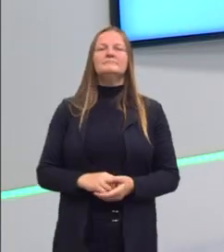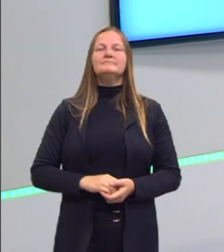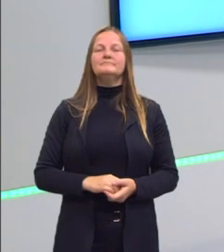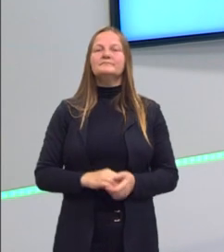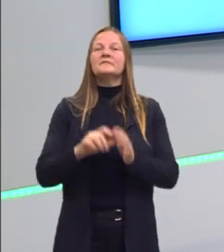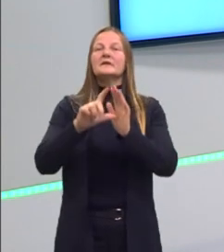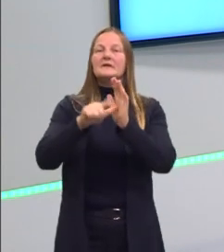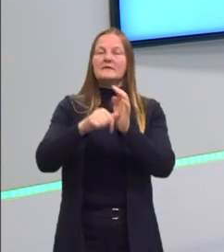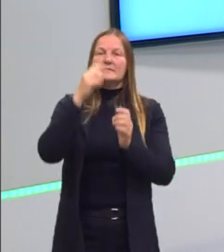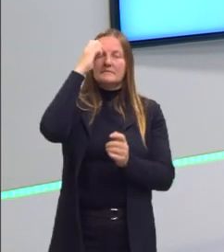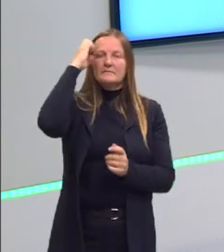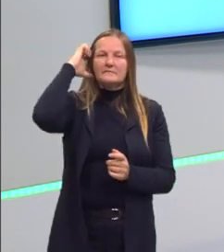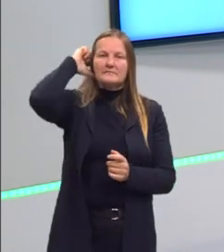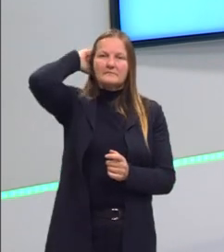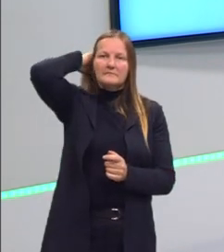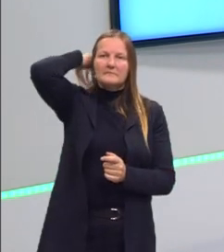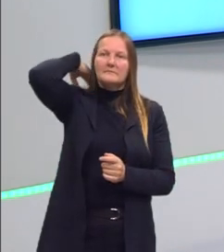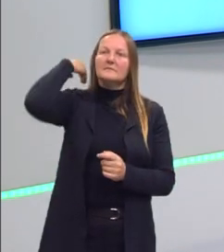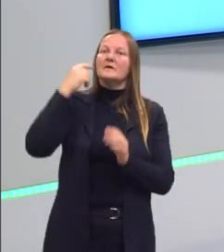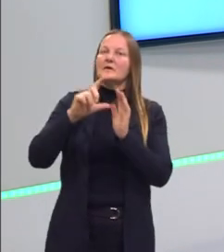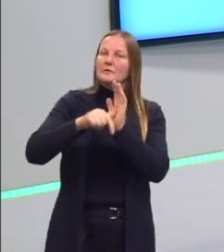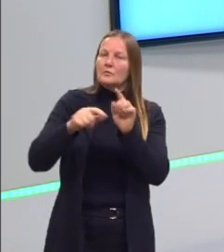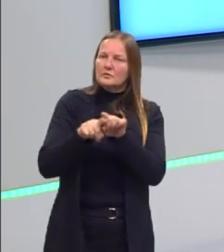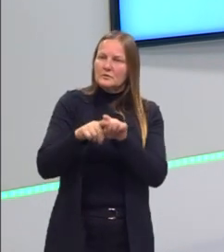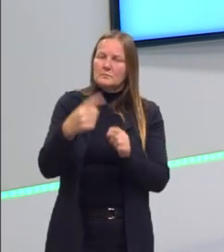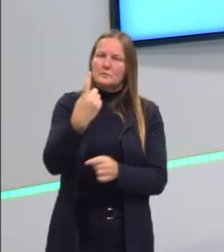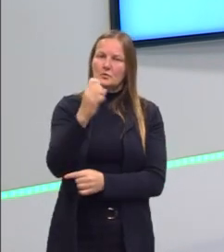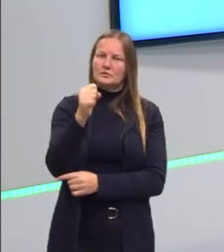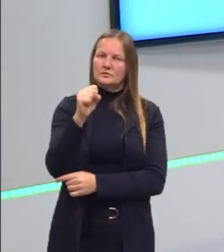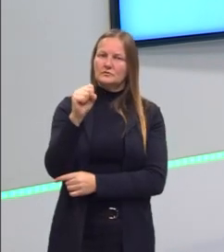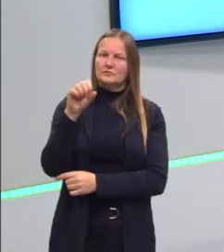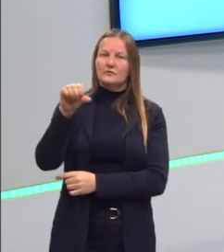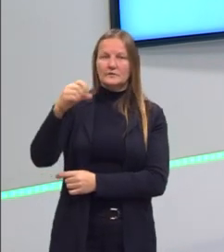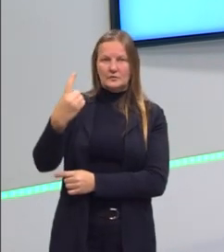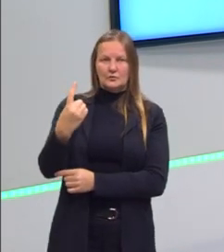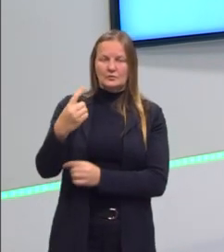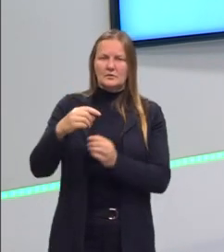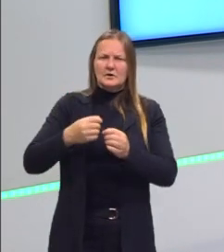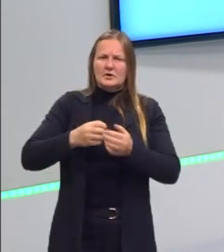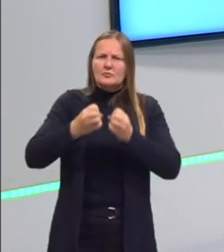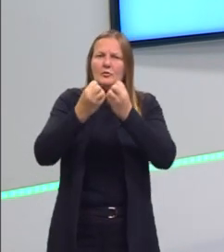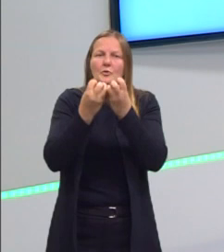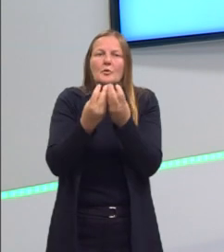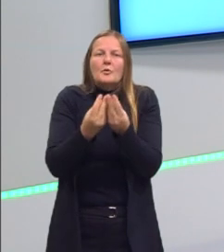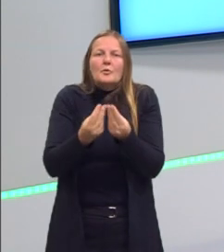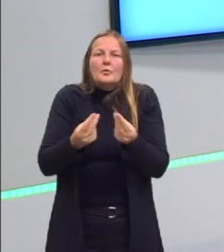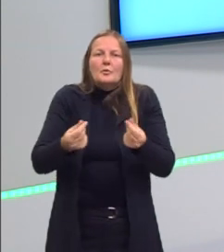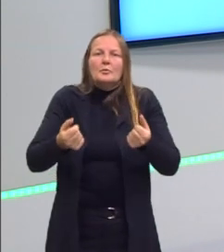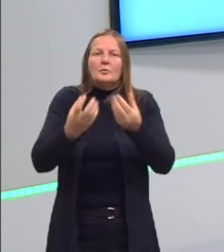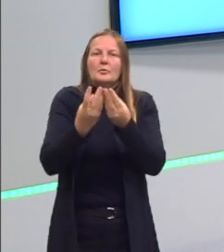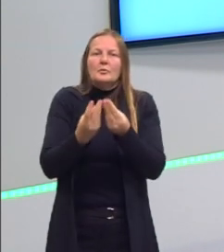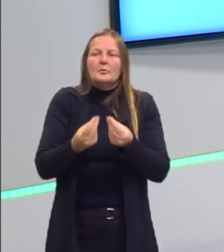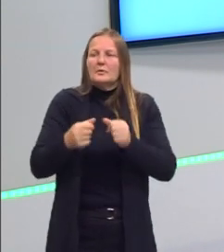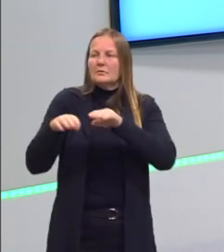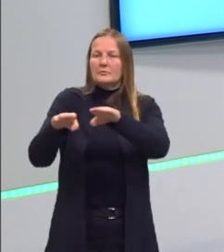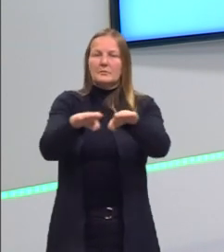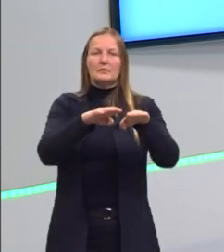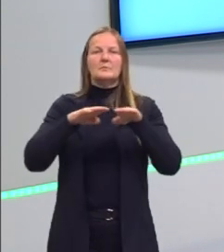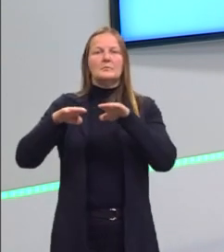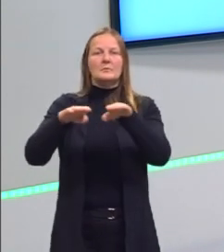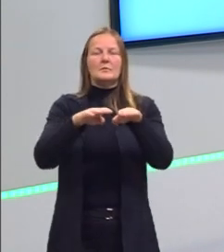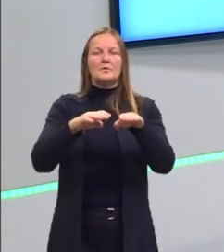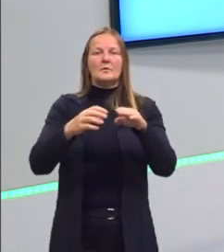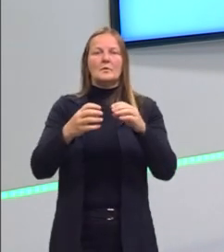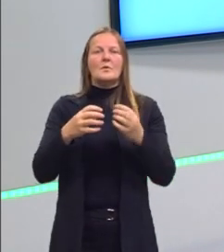Depois, ele vai ter vários problemas ali em 1891, e ele vai tentar dissolver o parlamento, dissolver o